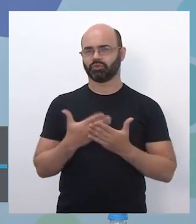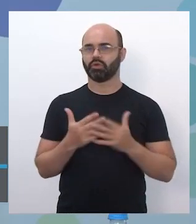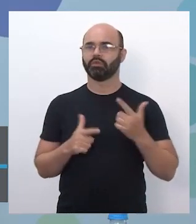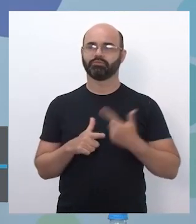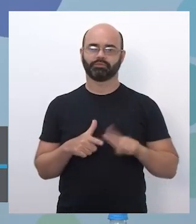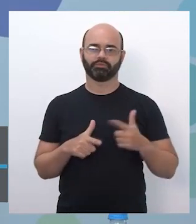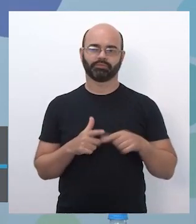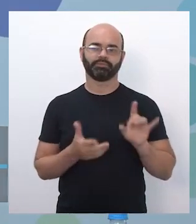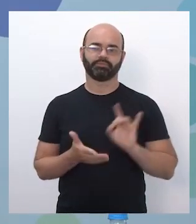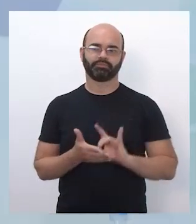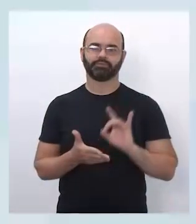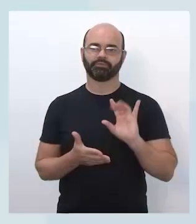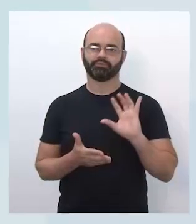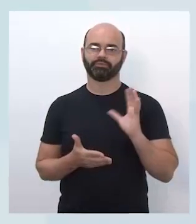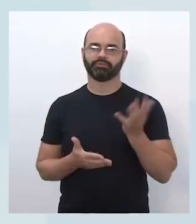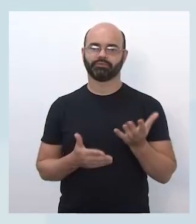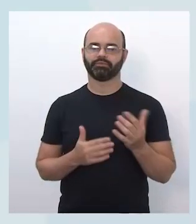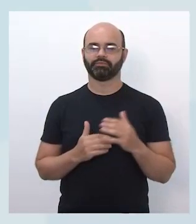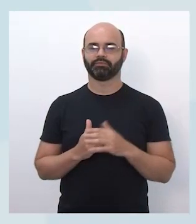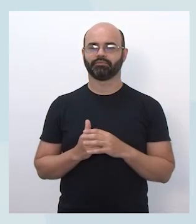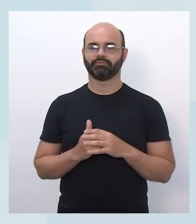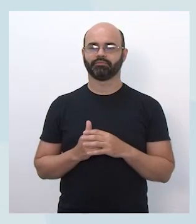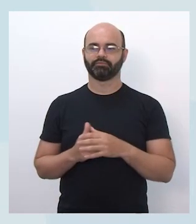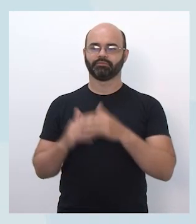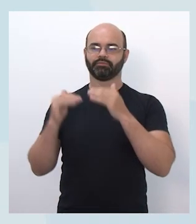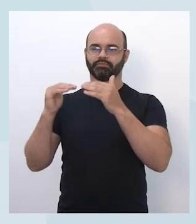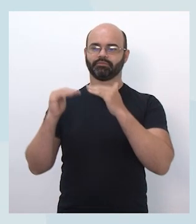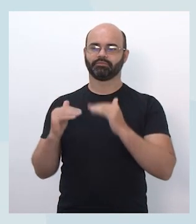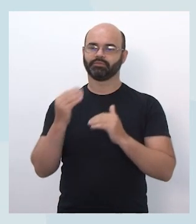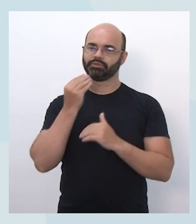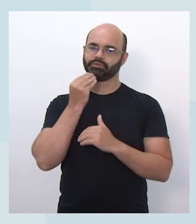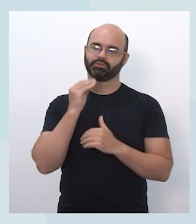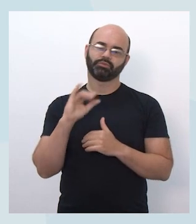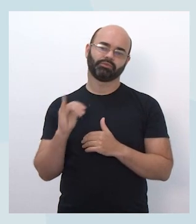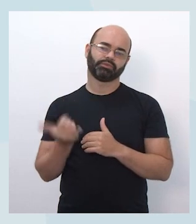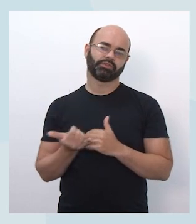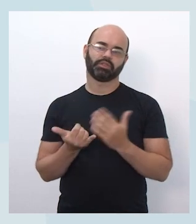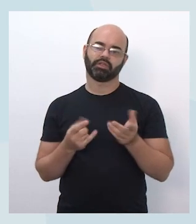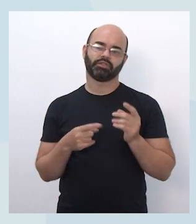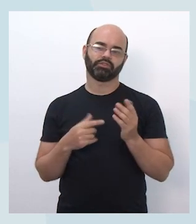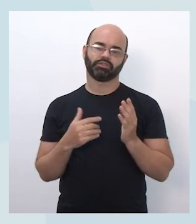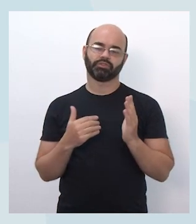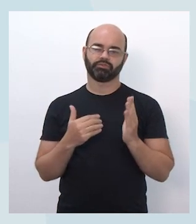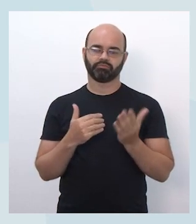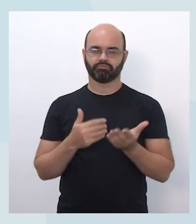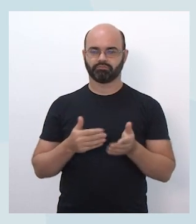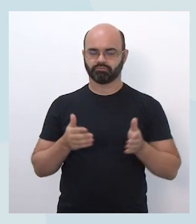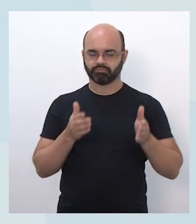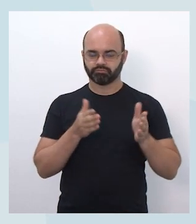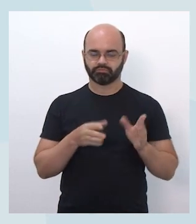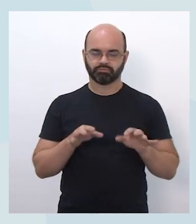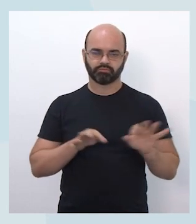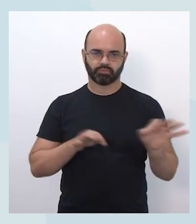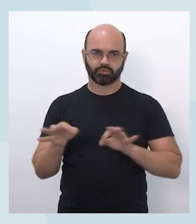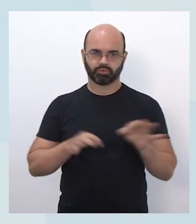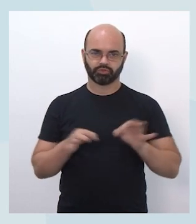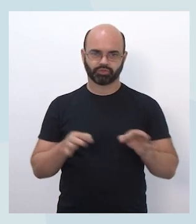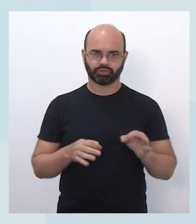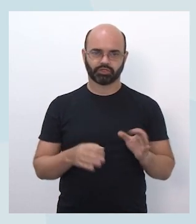escolar mesmo e aí nós estamos dando aí a oportunidade de criar um roteiro aí, de desenvolver alguns projetos